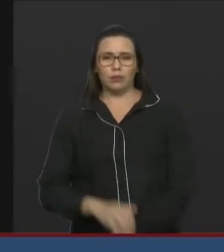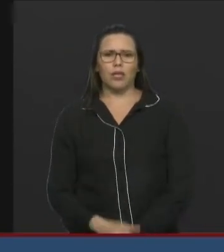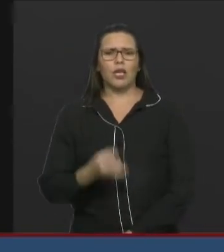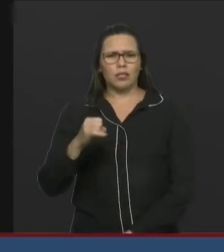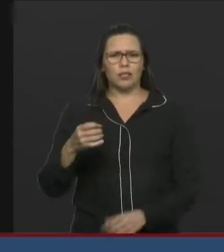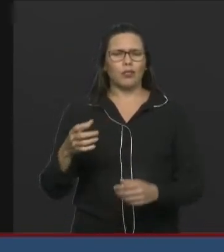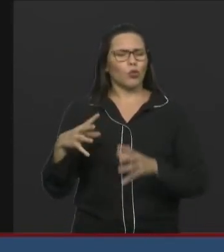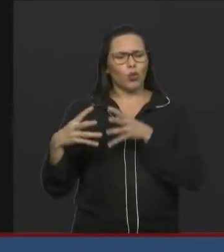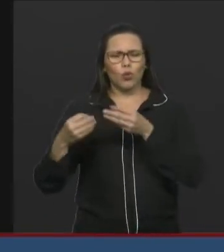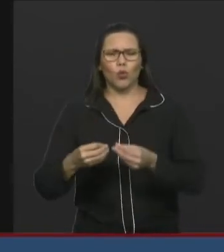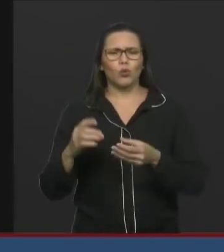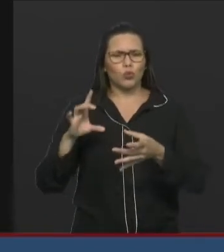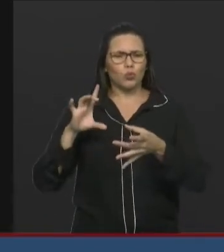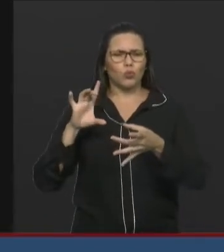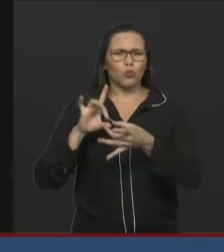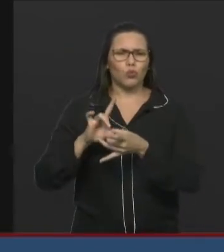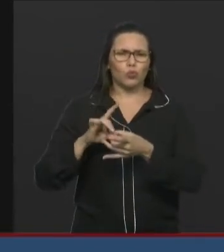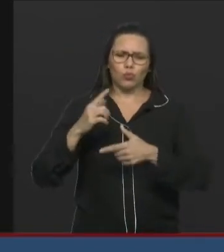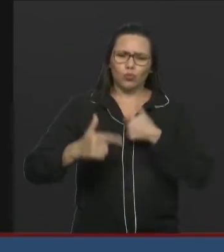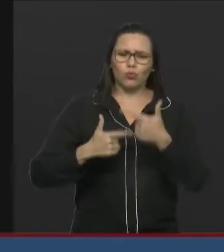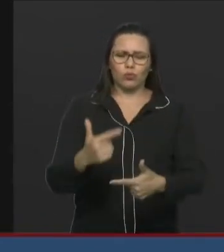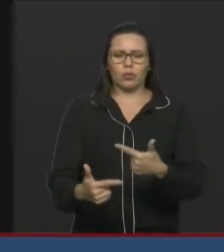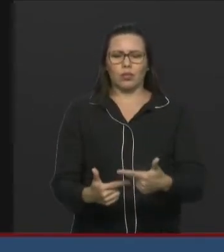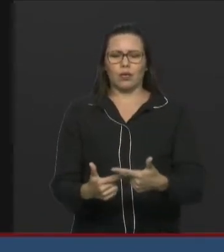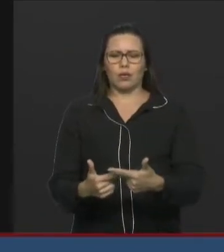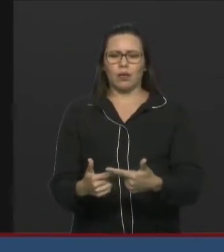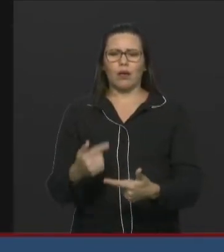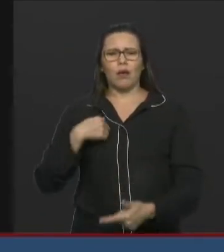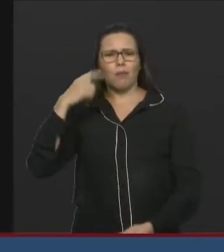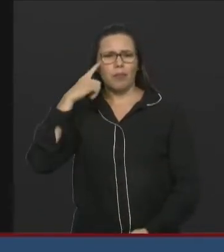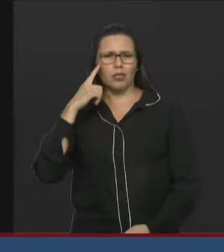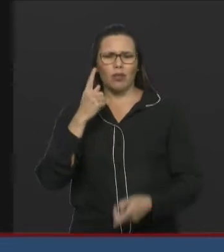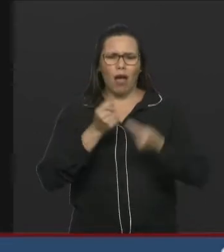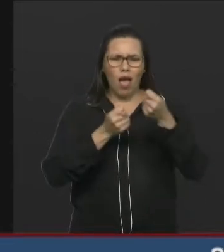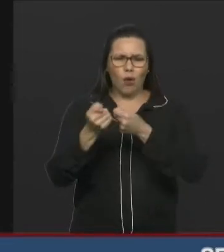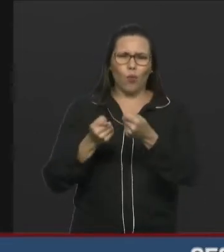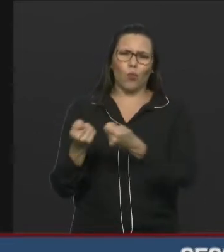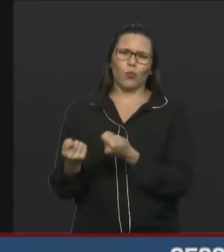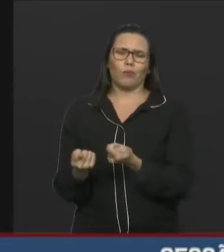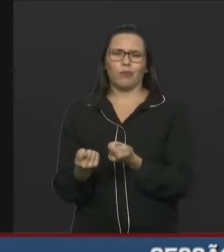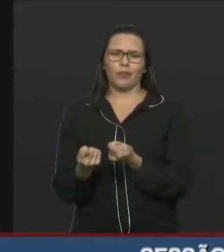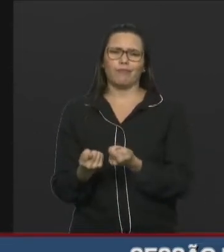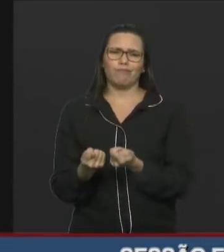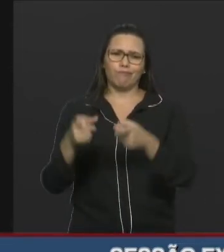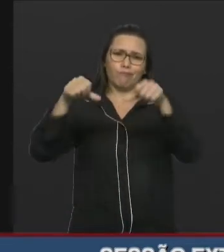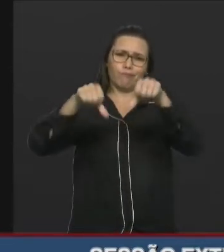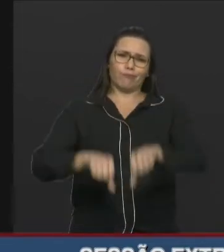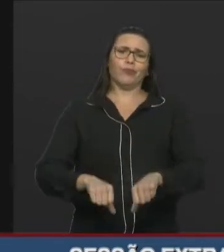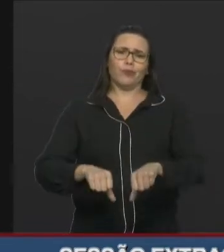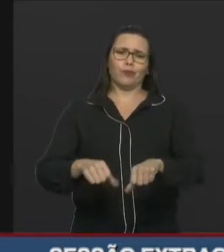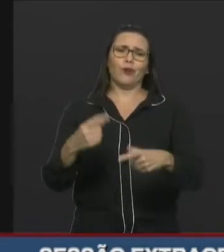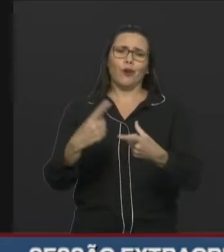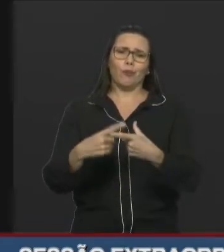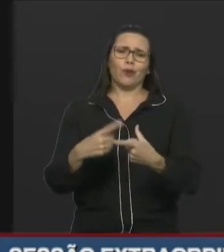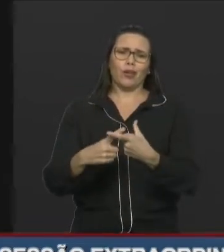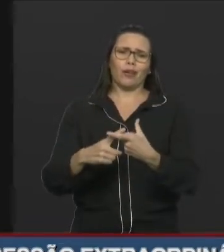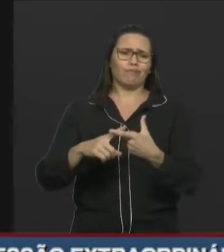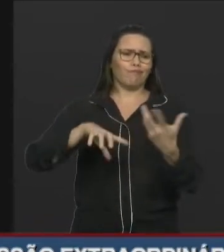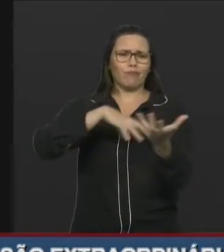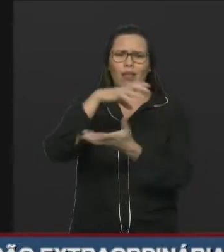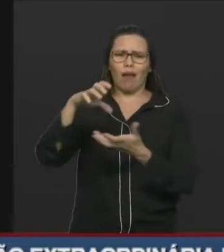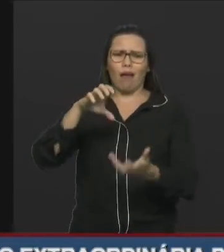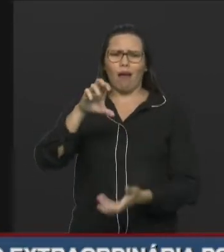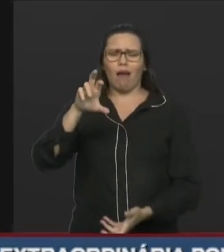arrasada ao final disso aí, dessa desaceleração, desse desabastecimento. O governo federal